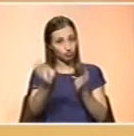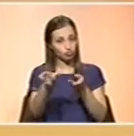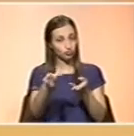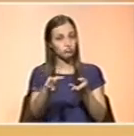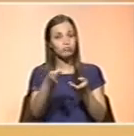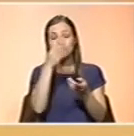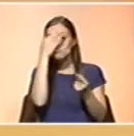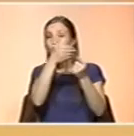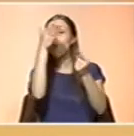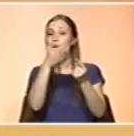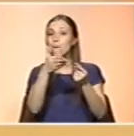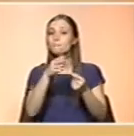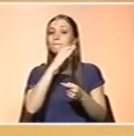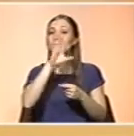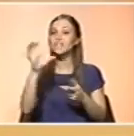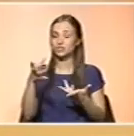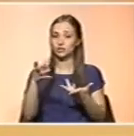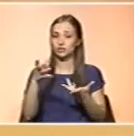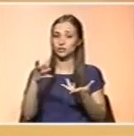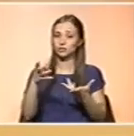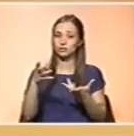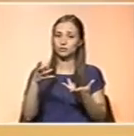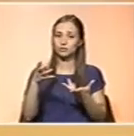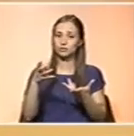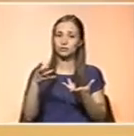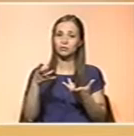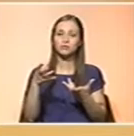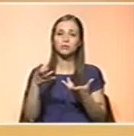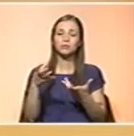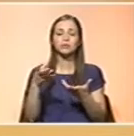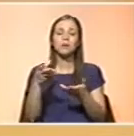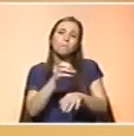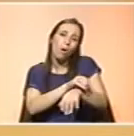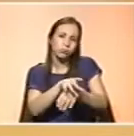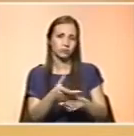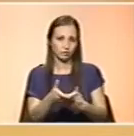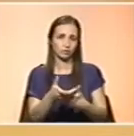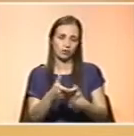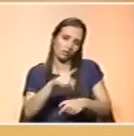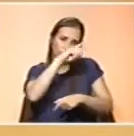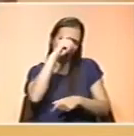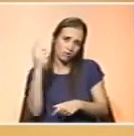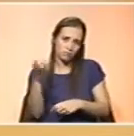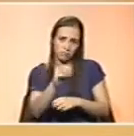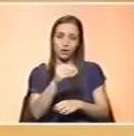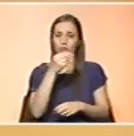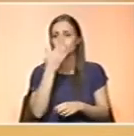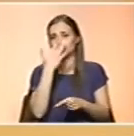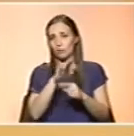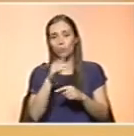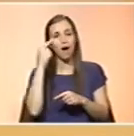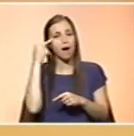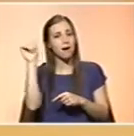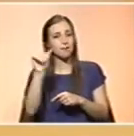os países mais privilegiados. Eu lembro que, por exemplo... Mais des privilegiados. Com maiores dificuldades. Falamos da Ásia, que é